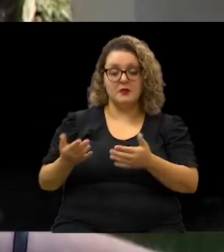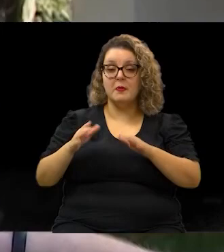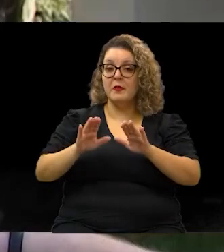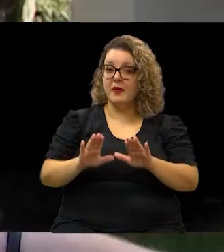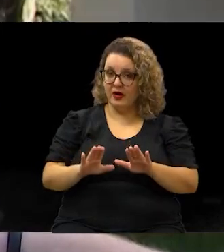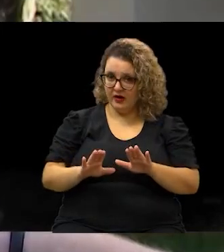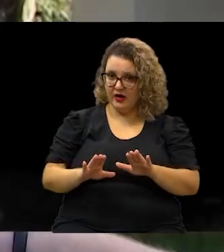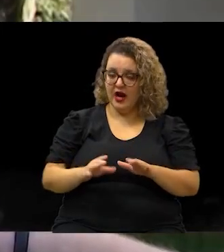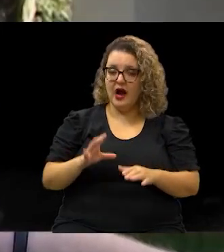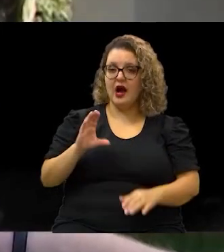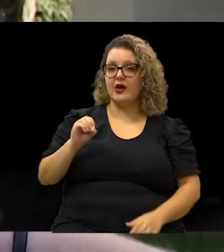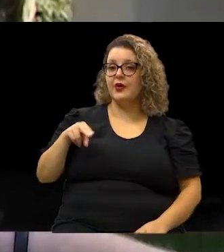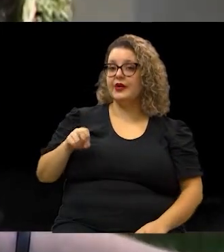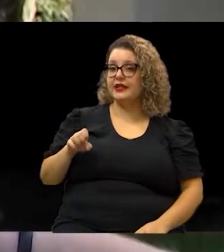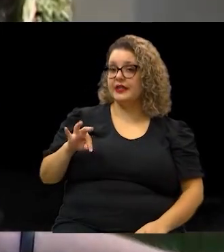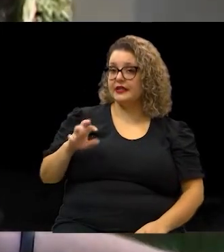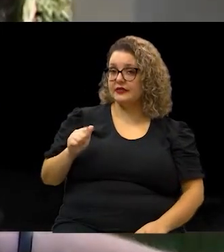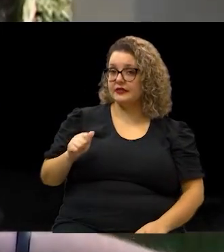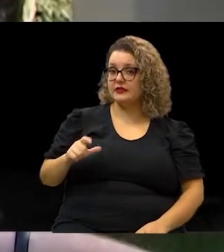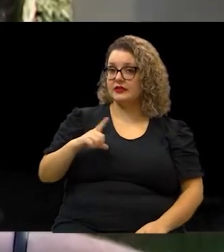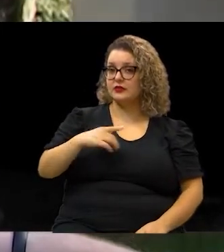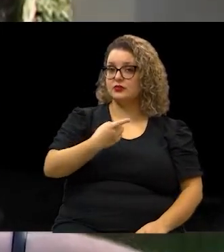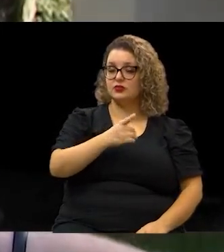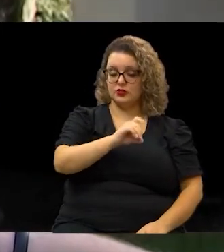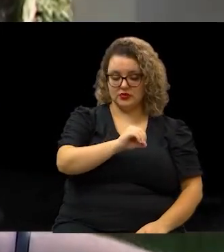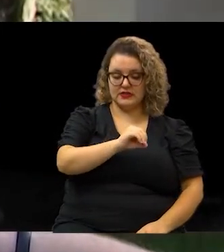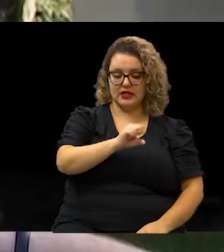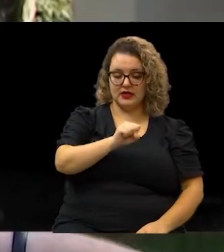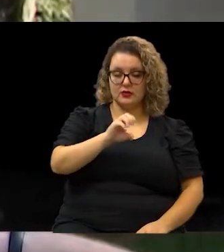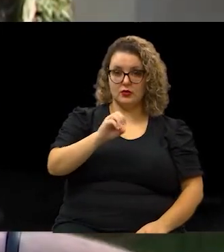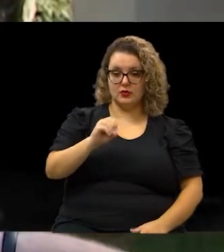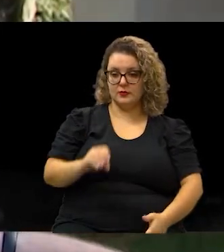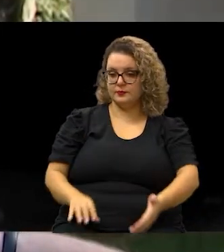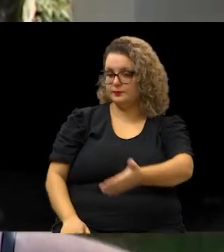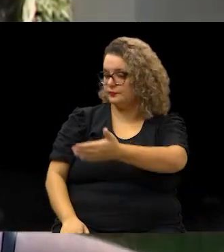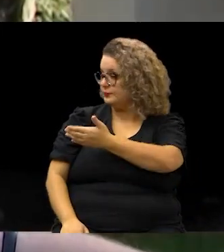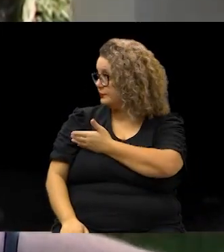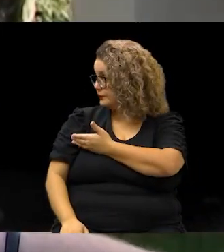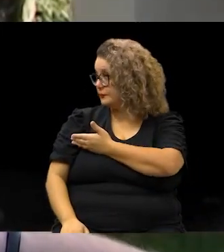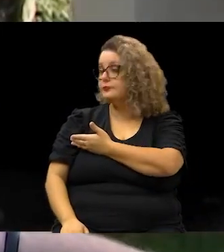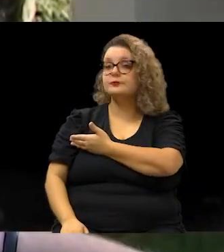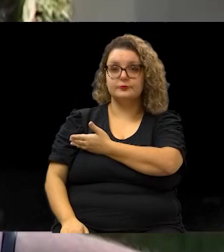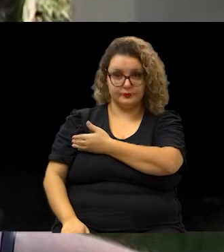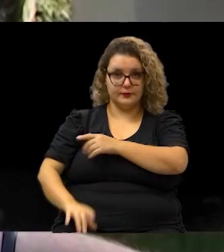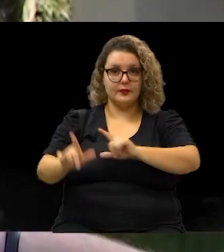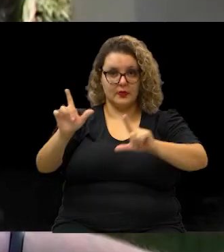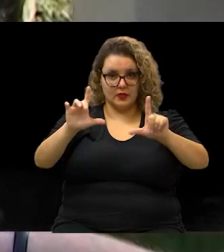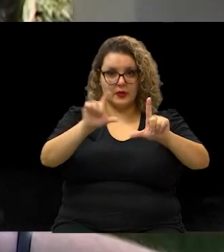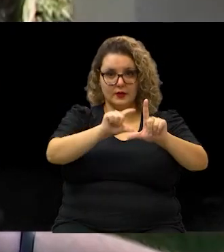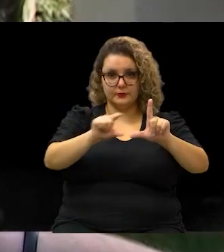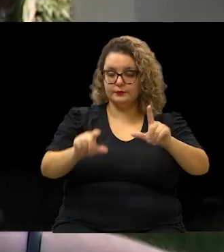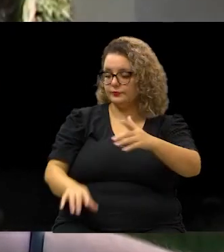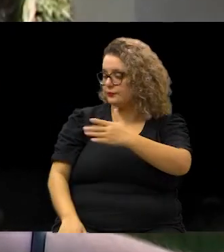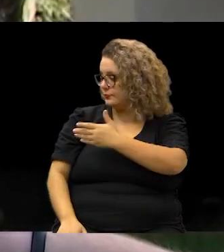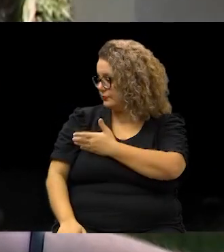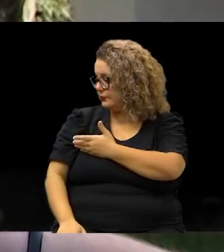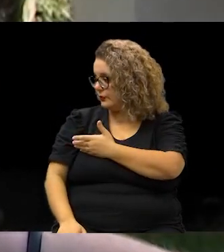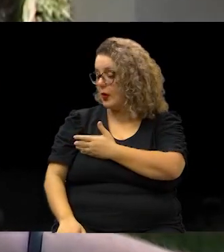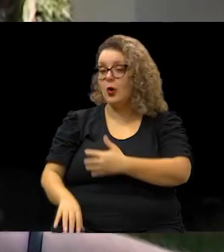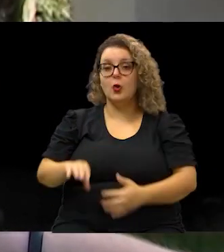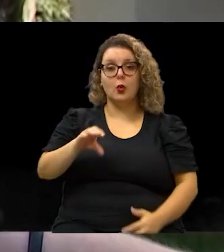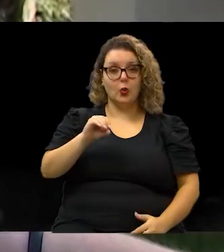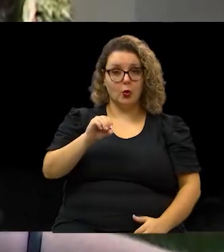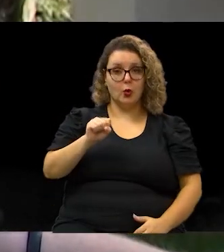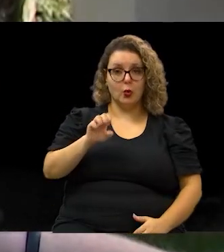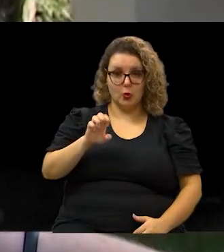A Conecta, ela tem um 0800, que vai aparecer aí na sua telinha. Esse 0800, é